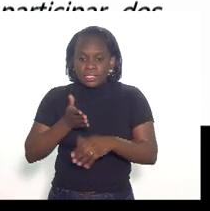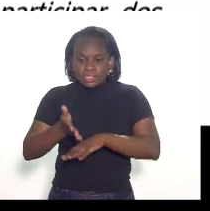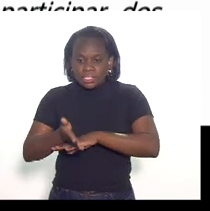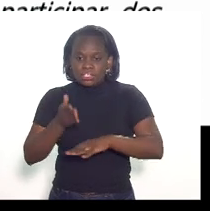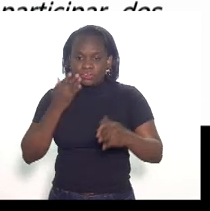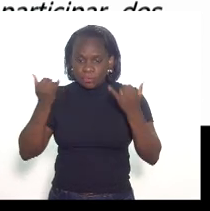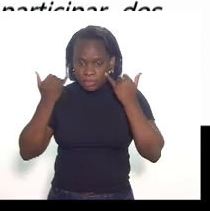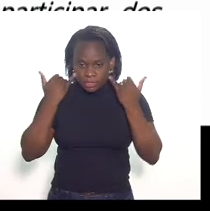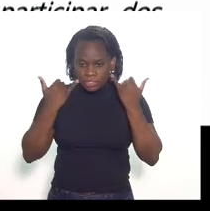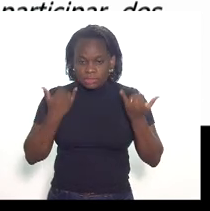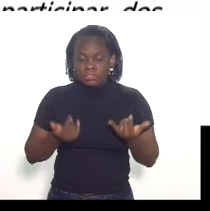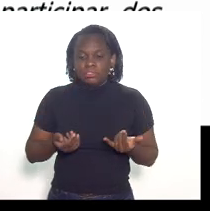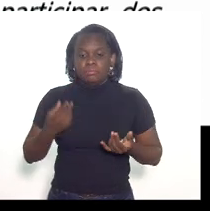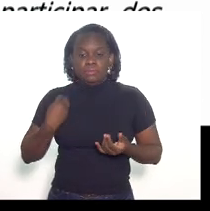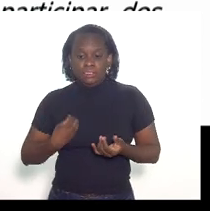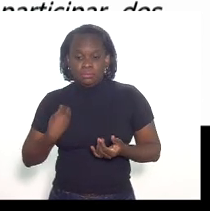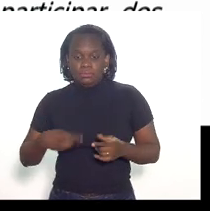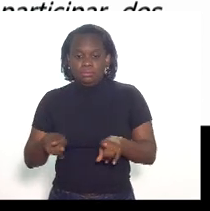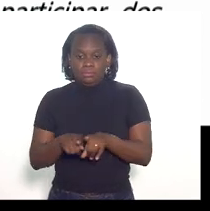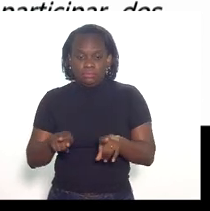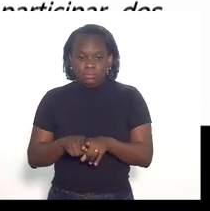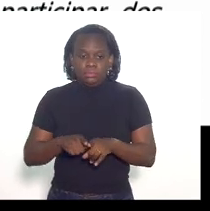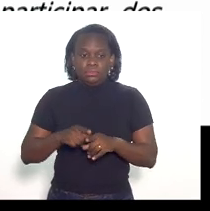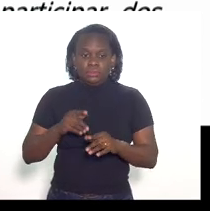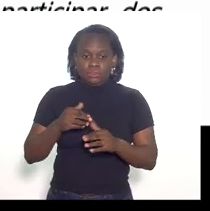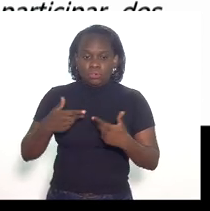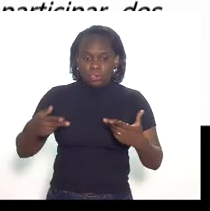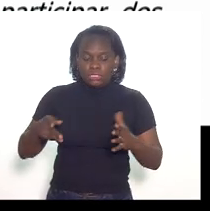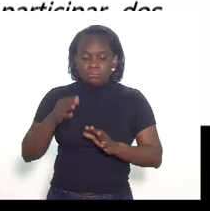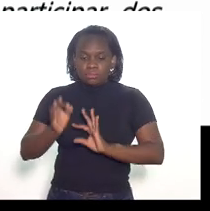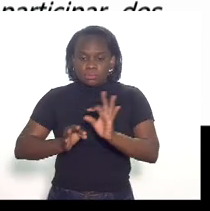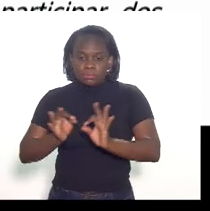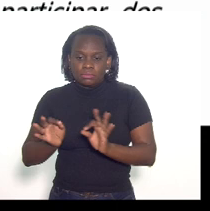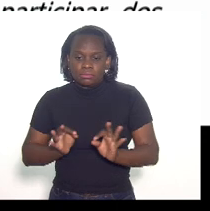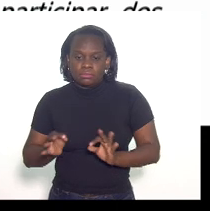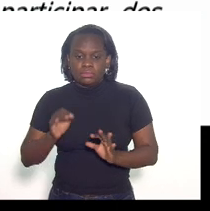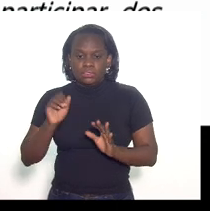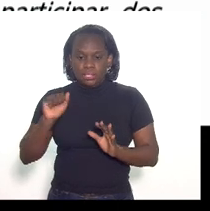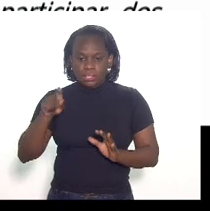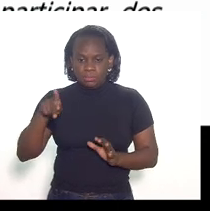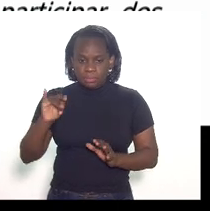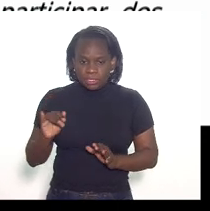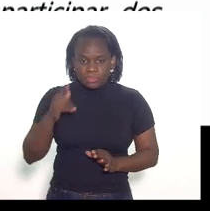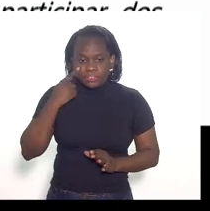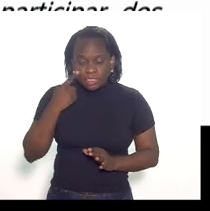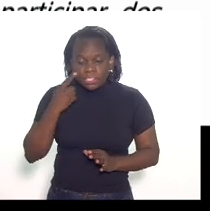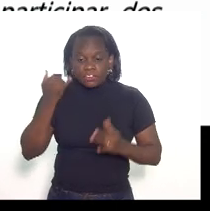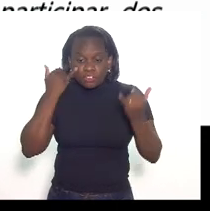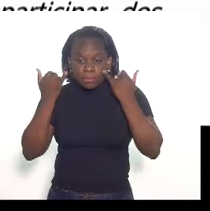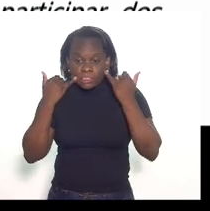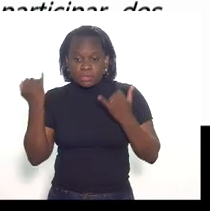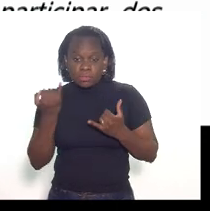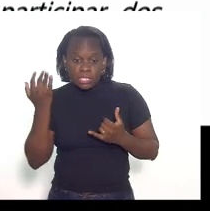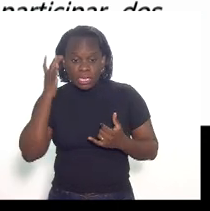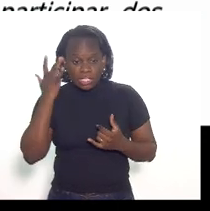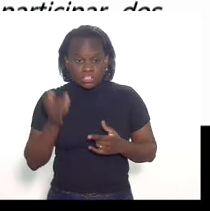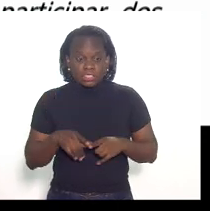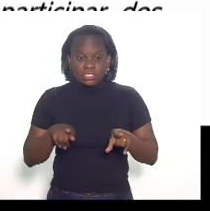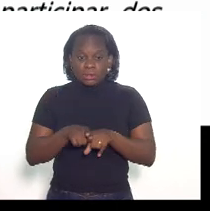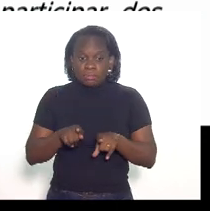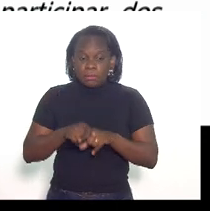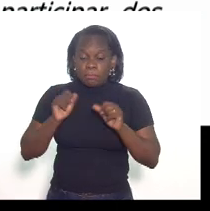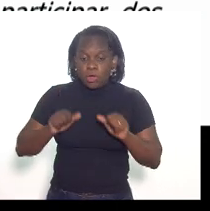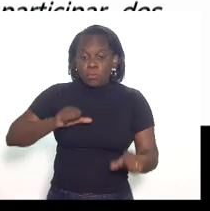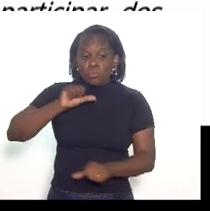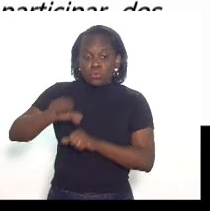informação participar dos processos que tramitam na agência prestando as informações que julgaram impertinentes e provocar